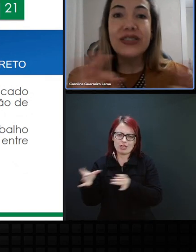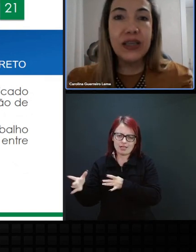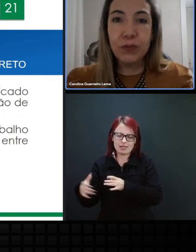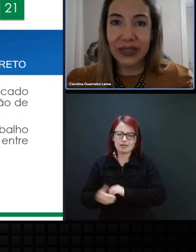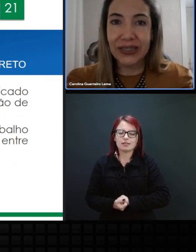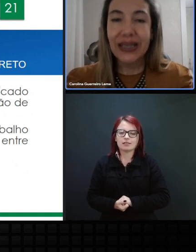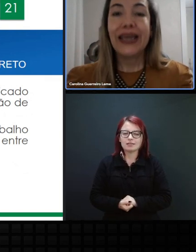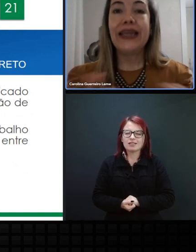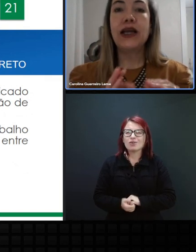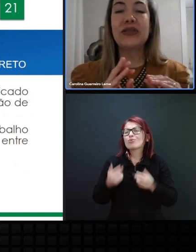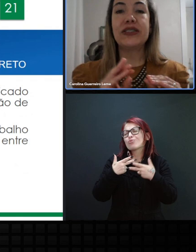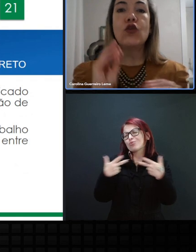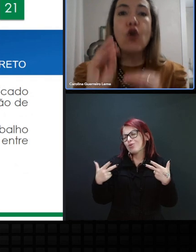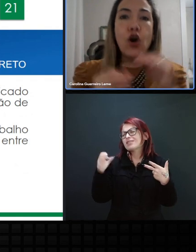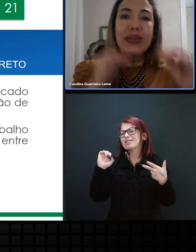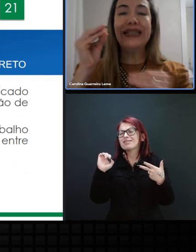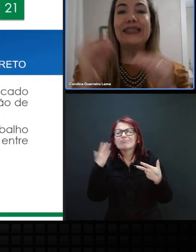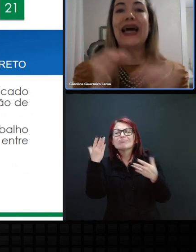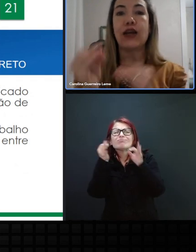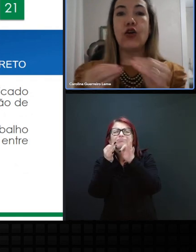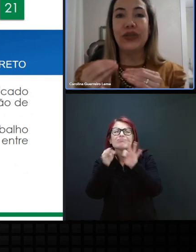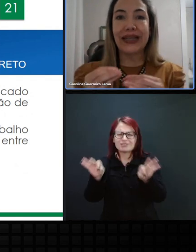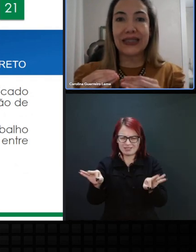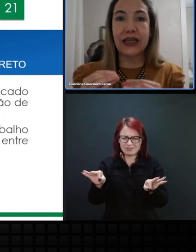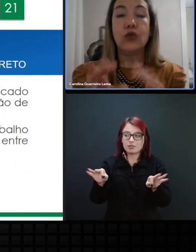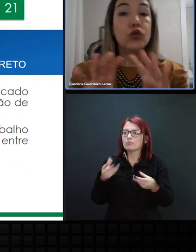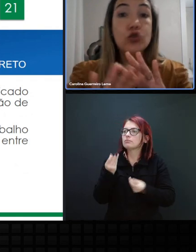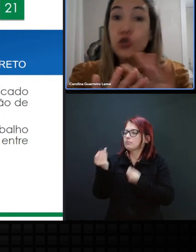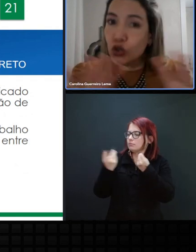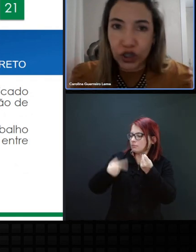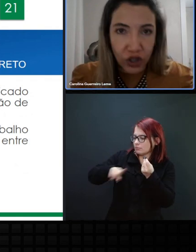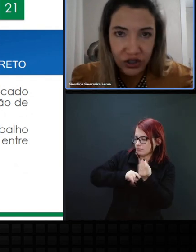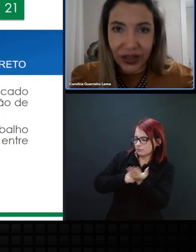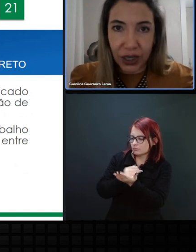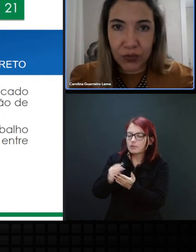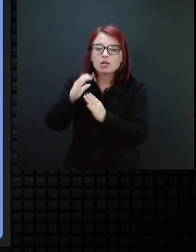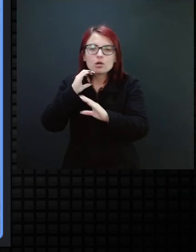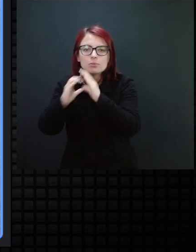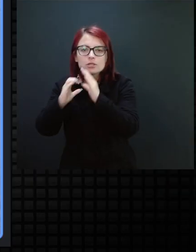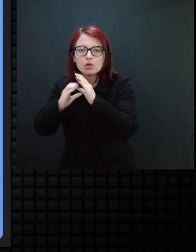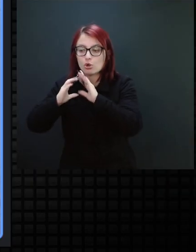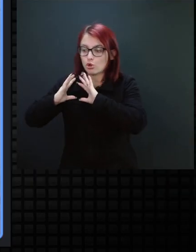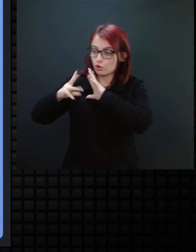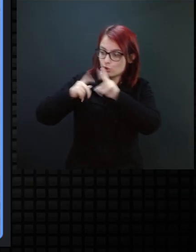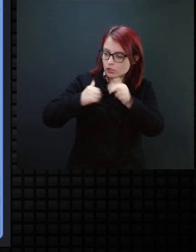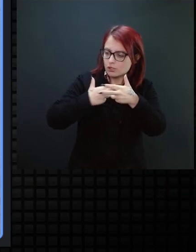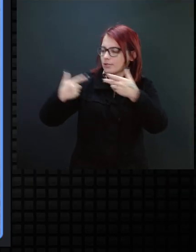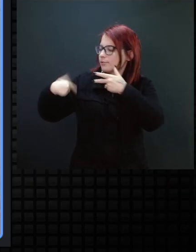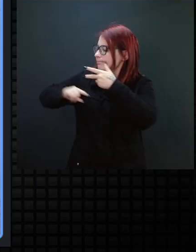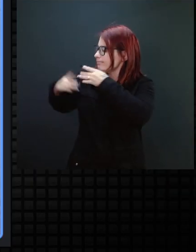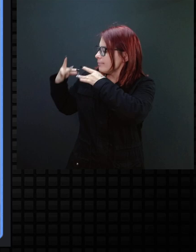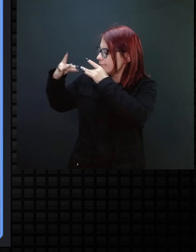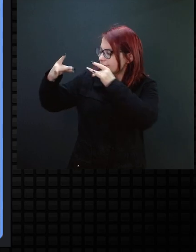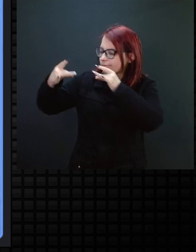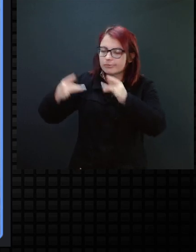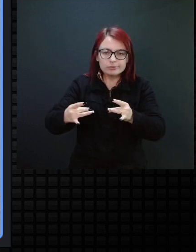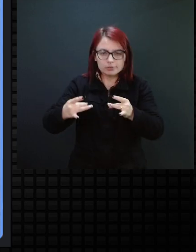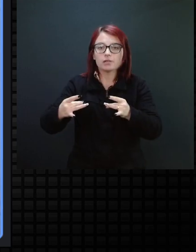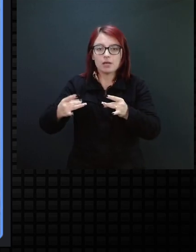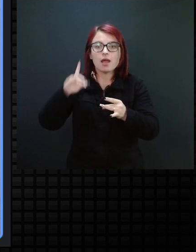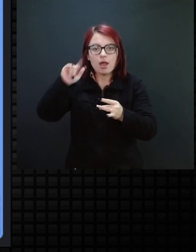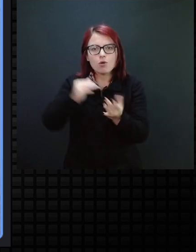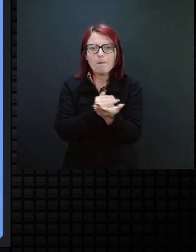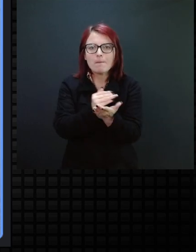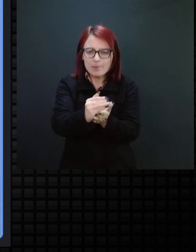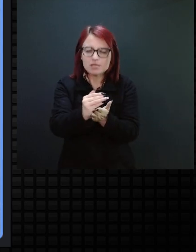Ações simples. Então, assim, como iniciar a comunicação? Tudo que nós falamos até agora é início de comunicação.